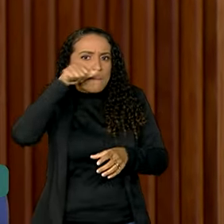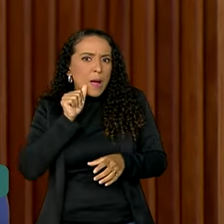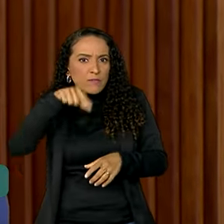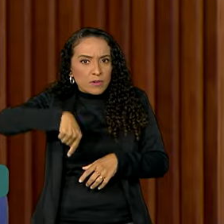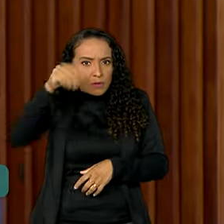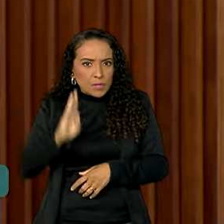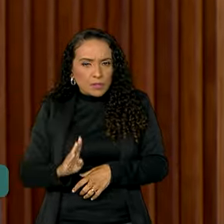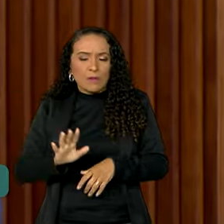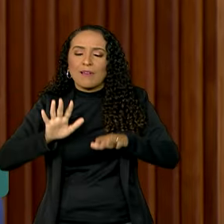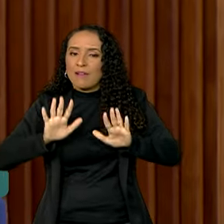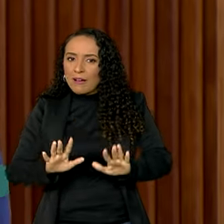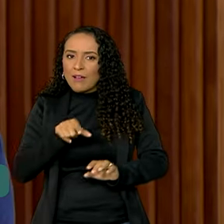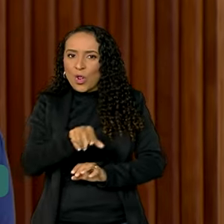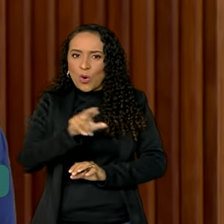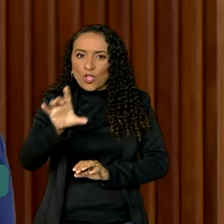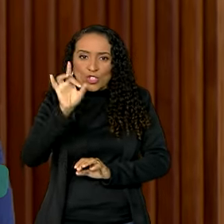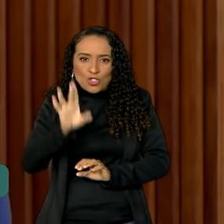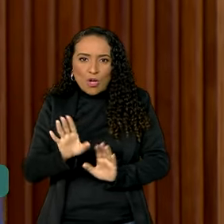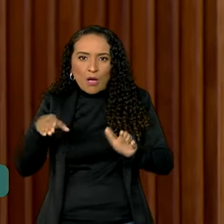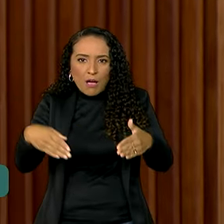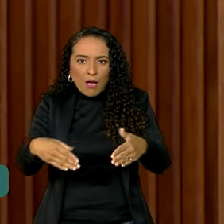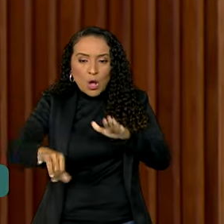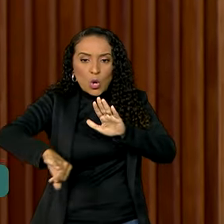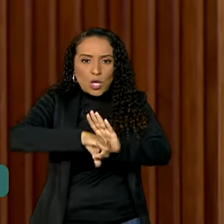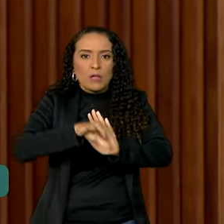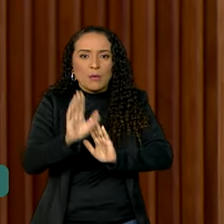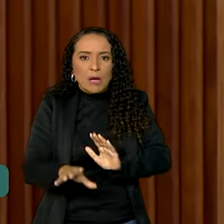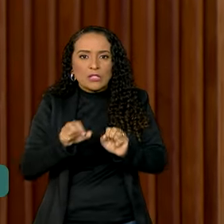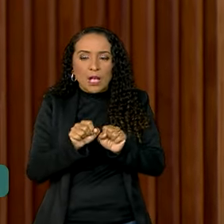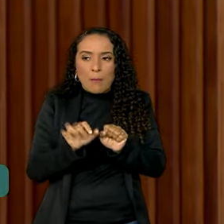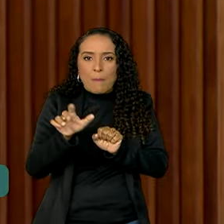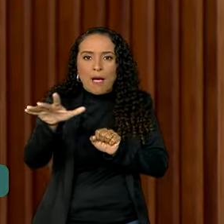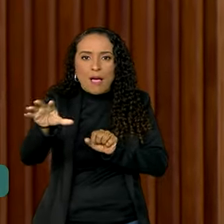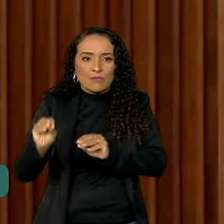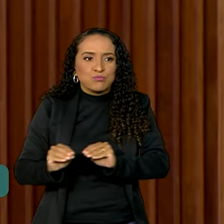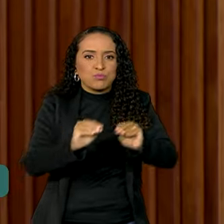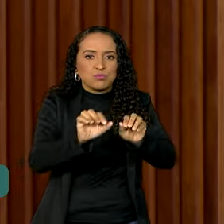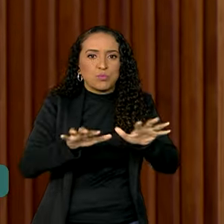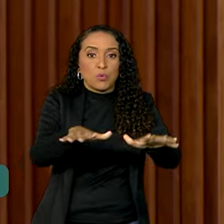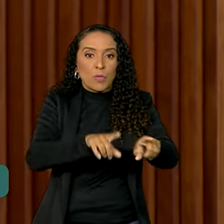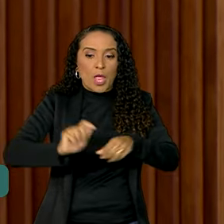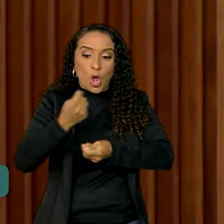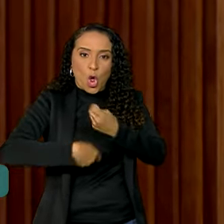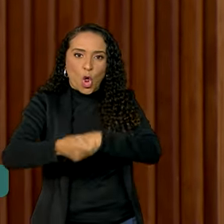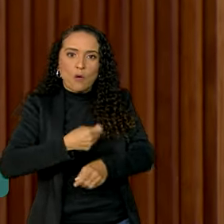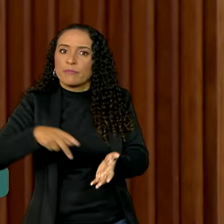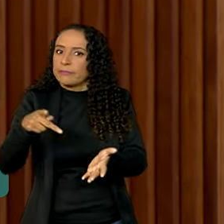Já que eles não só estão no crime, mas estão migrando para a economia real,